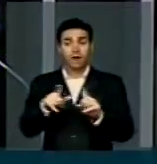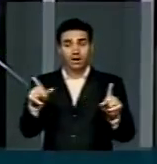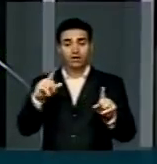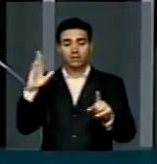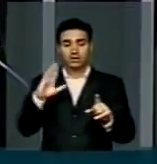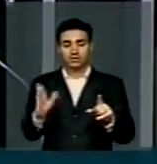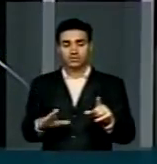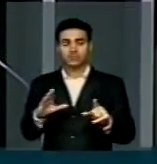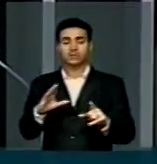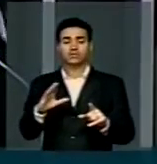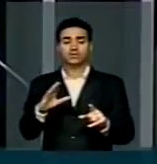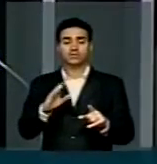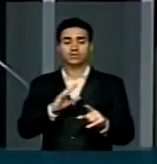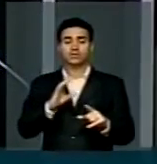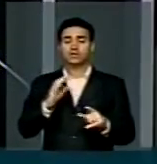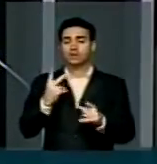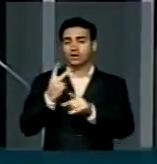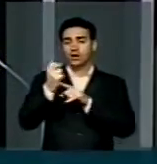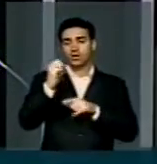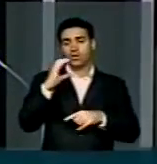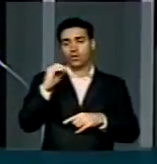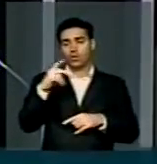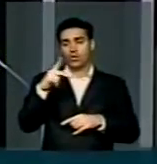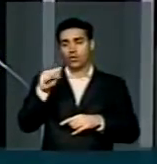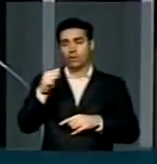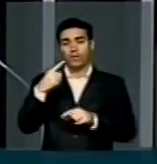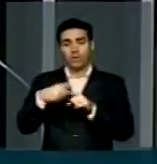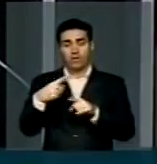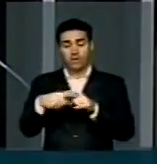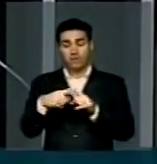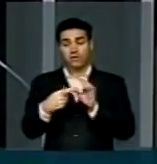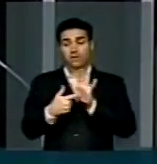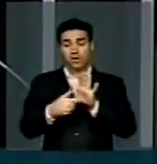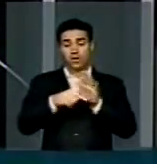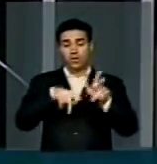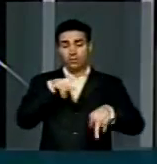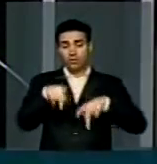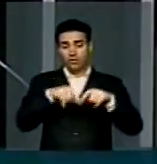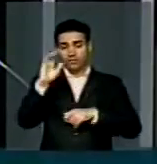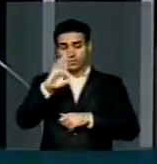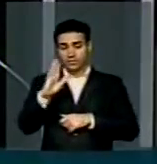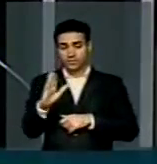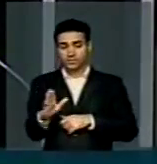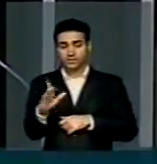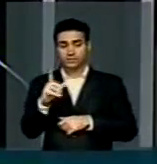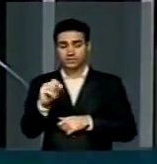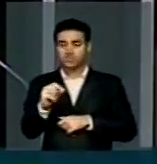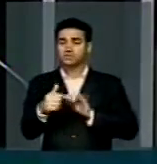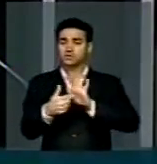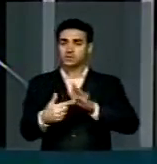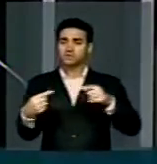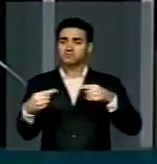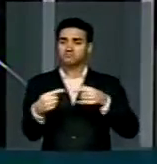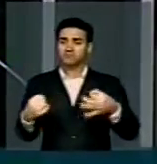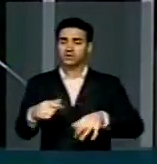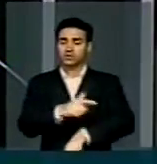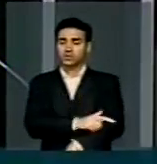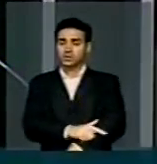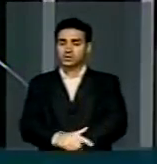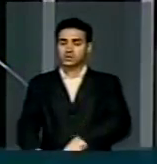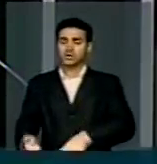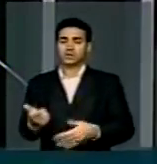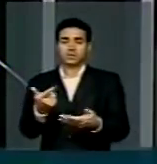ganhou a Copa, porque deu uma lição, o povo brasileiro, deu uma lição de educação, de